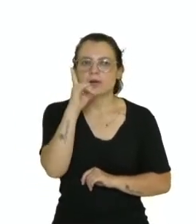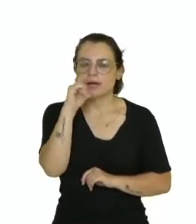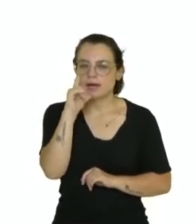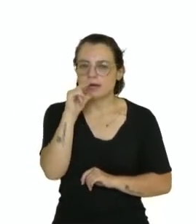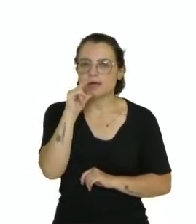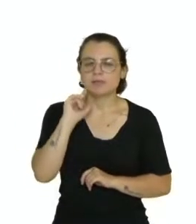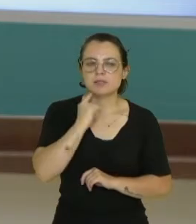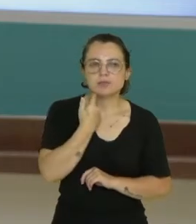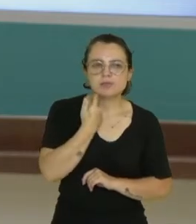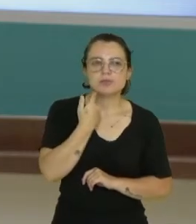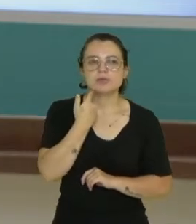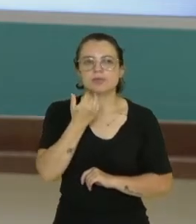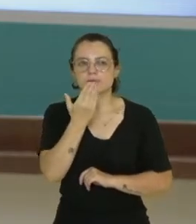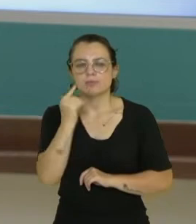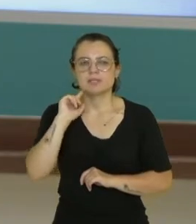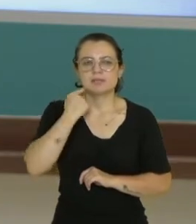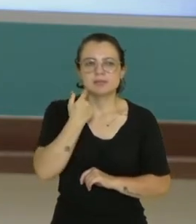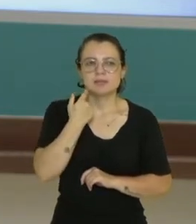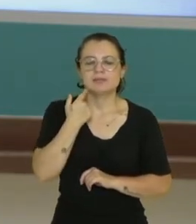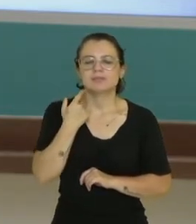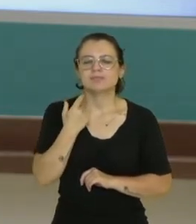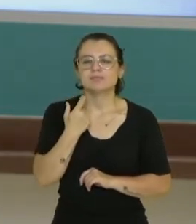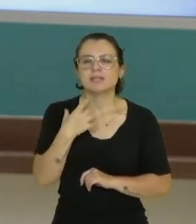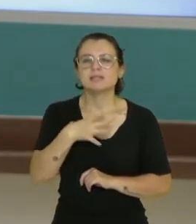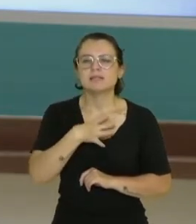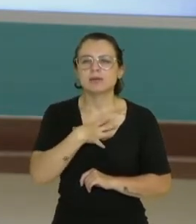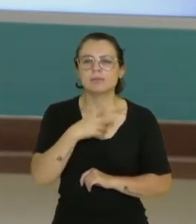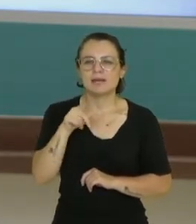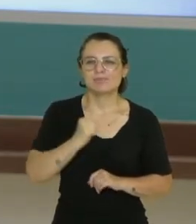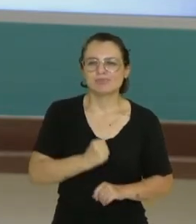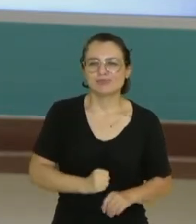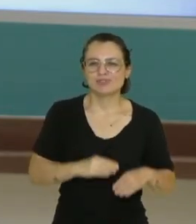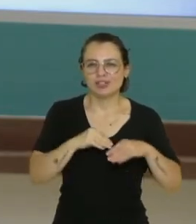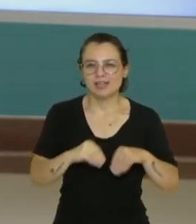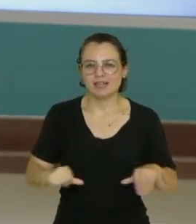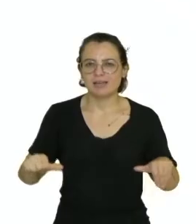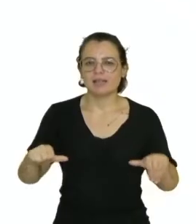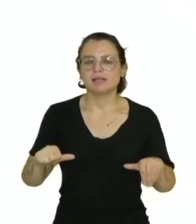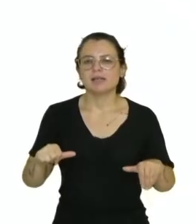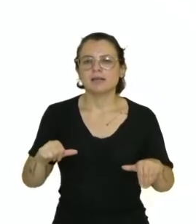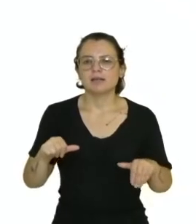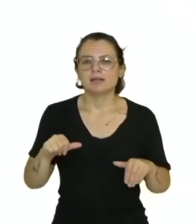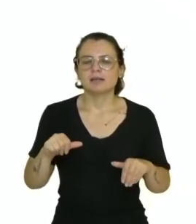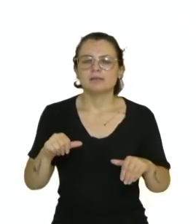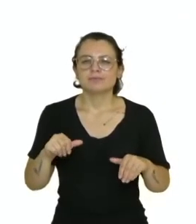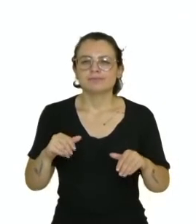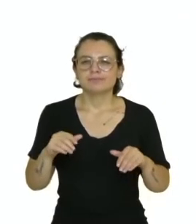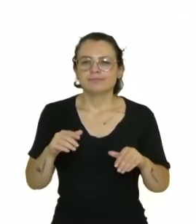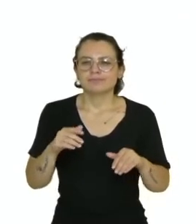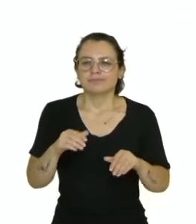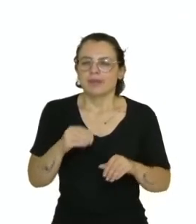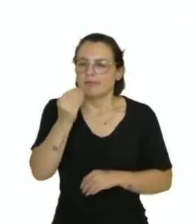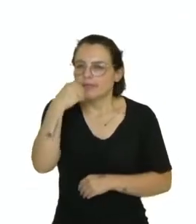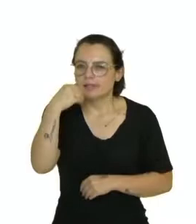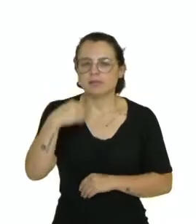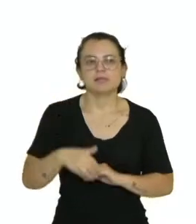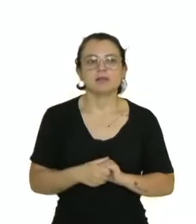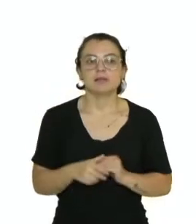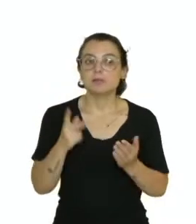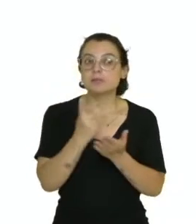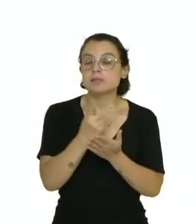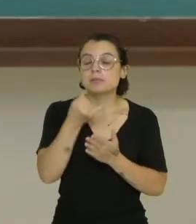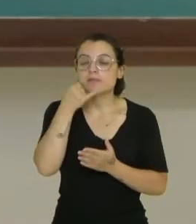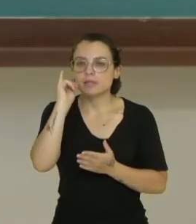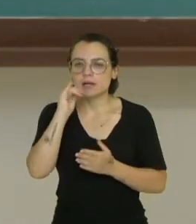Sintomas de arreia, desidratação, né? Formas de prevenção, lavar sempre as mãos